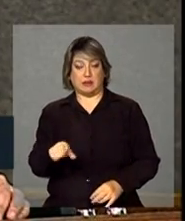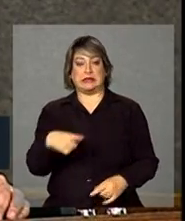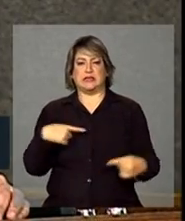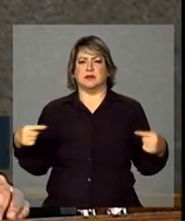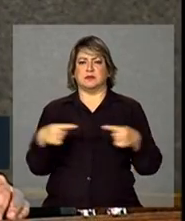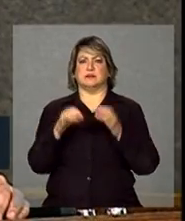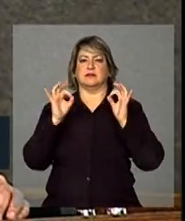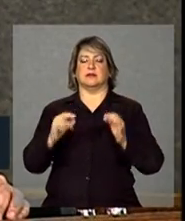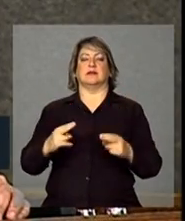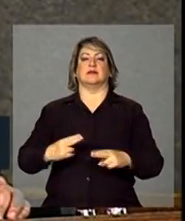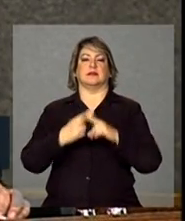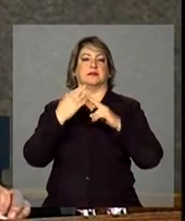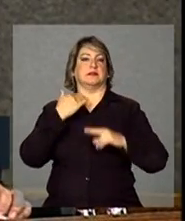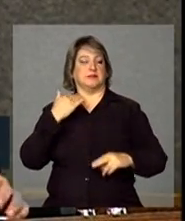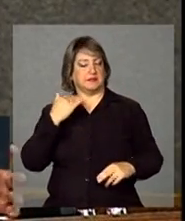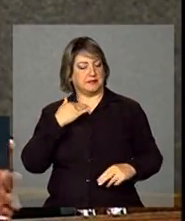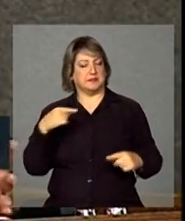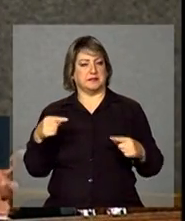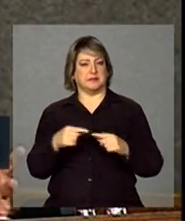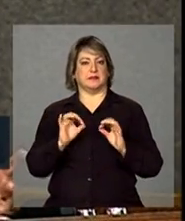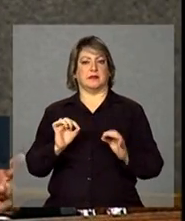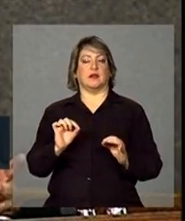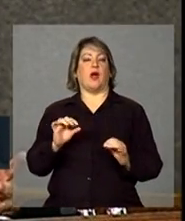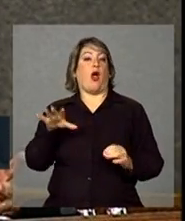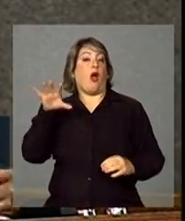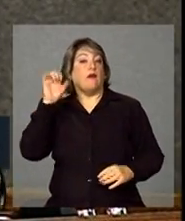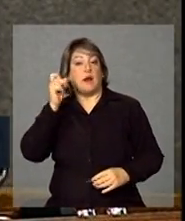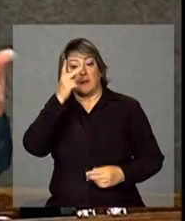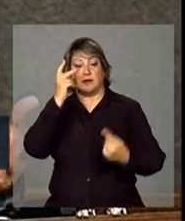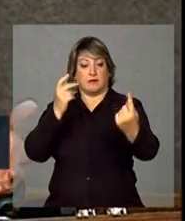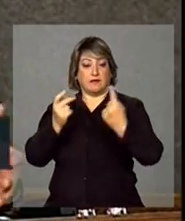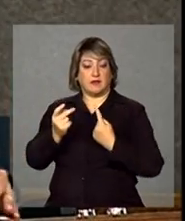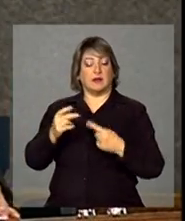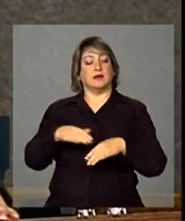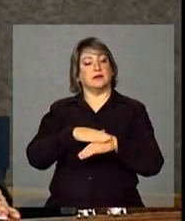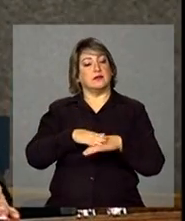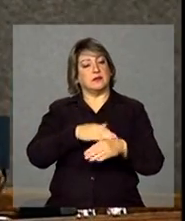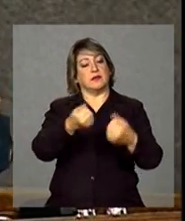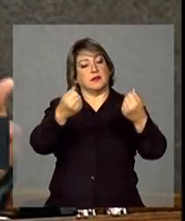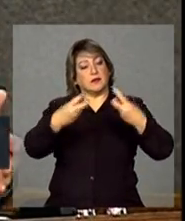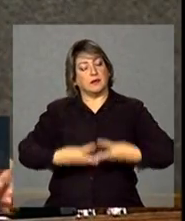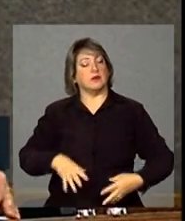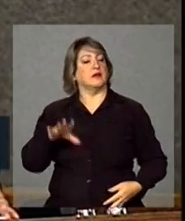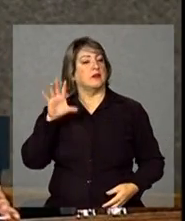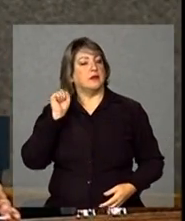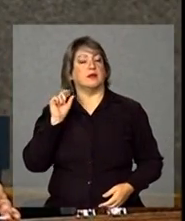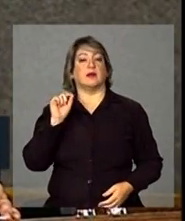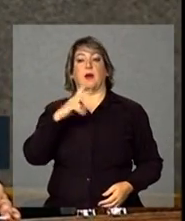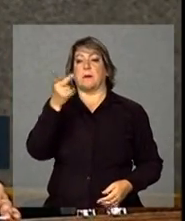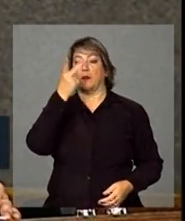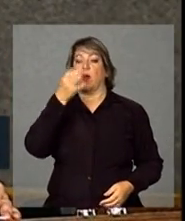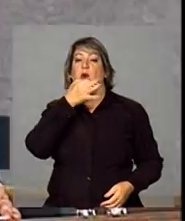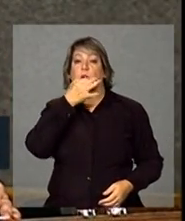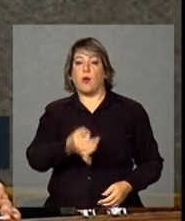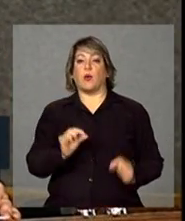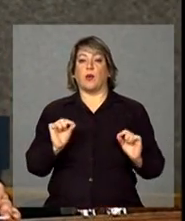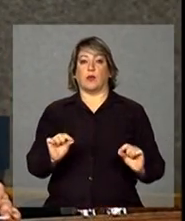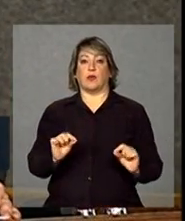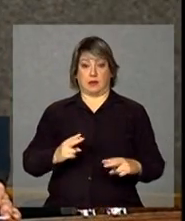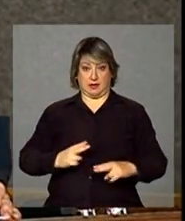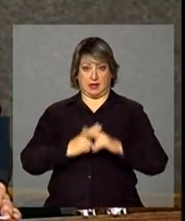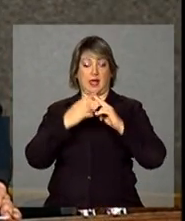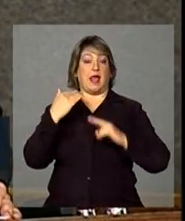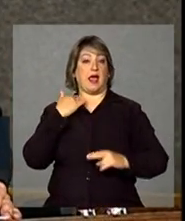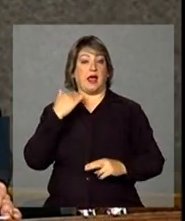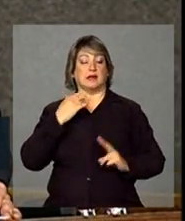a Caixa Econômica Federal, que é o ouvir o cliente, ouvir o consumidor, ouvir a população. A Caixa